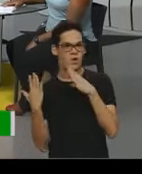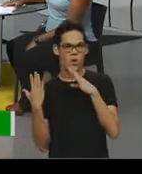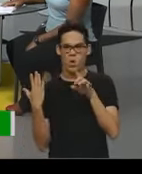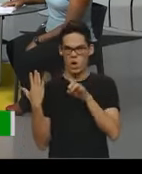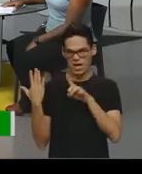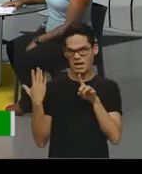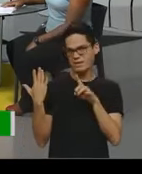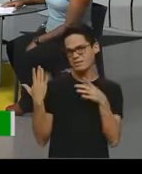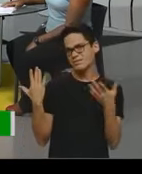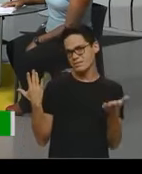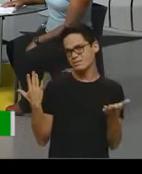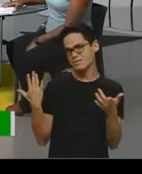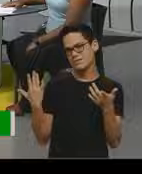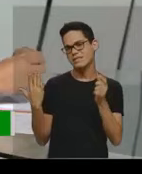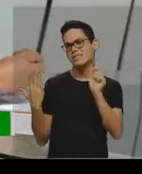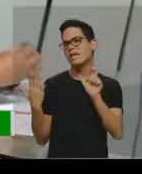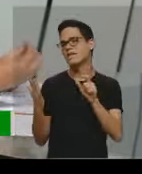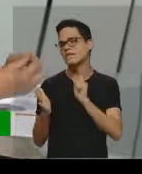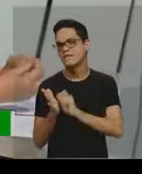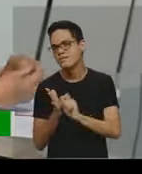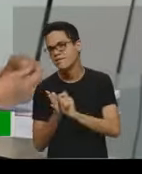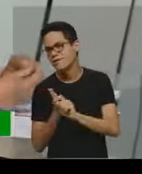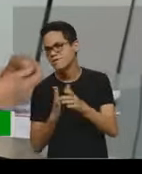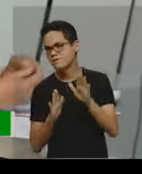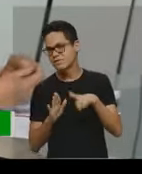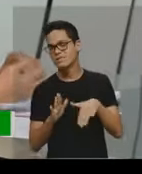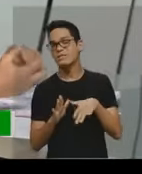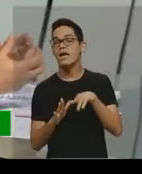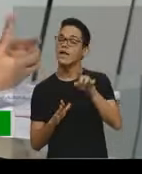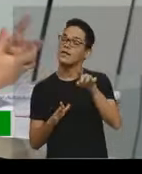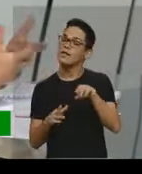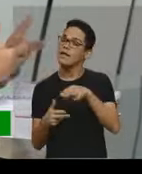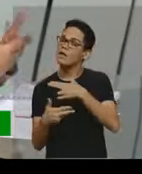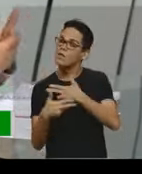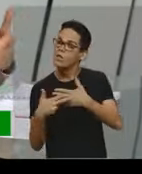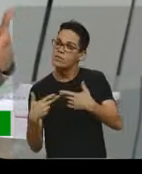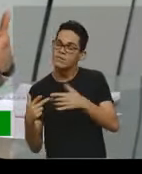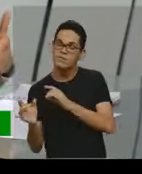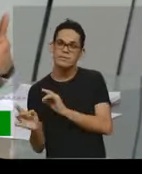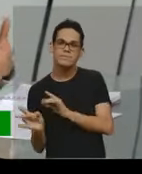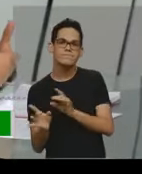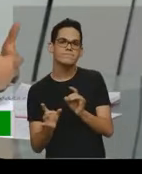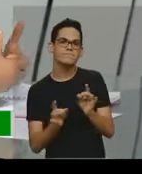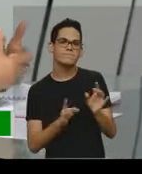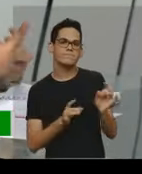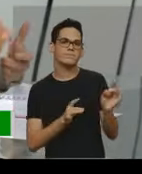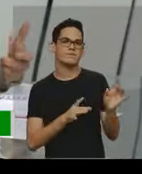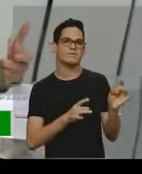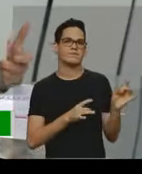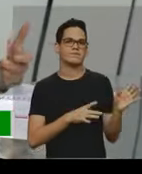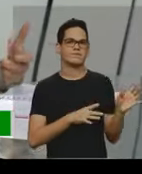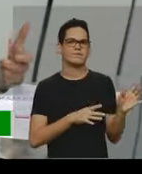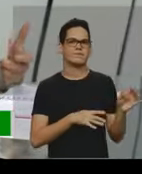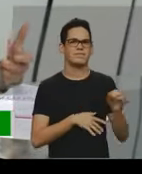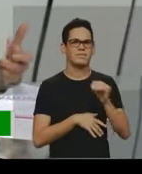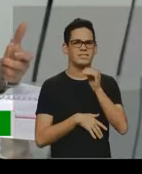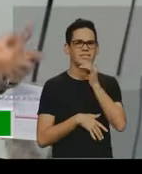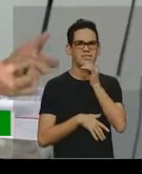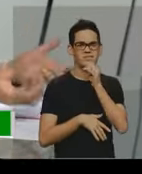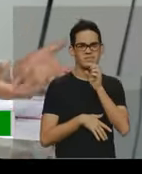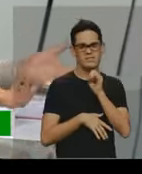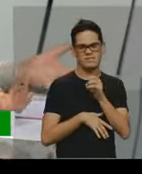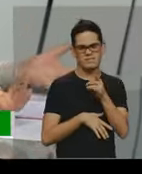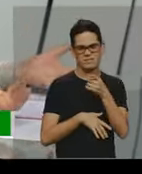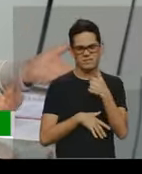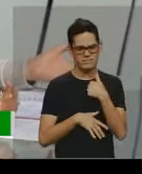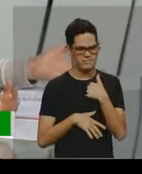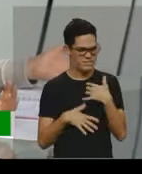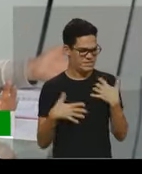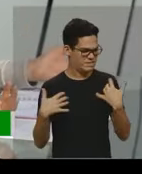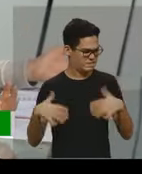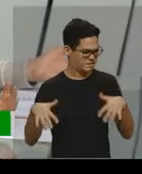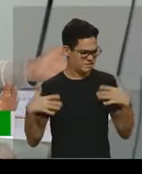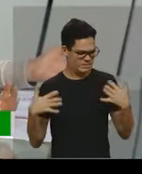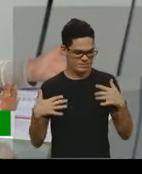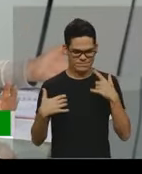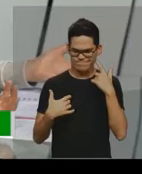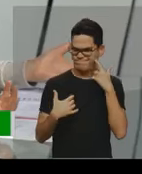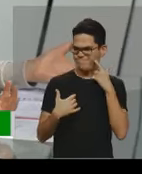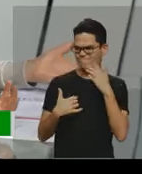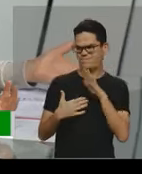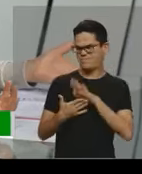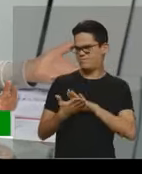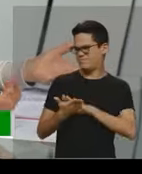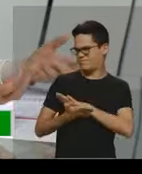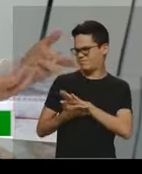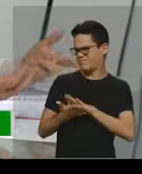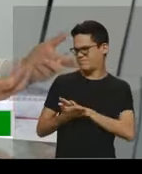e são situações cotidianas, então se você não tem aquela bagagem, por isso que no final você pergunta, não entendi